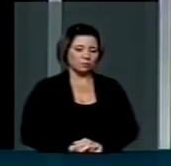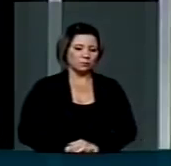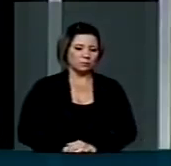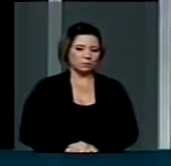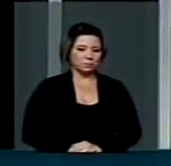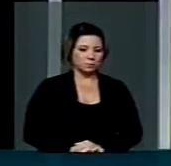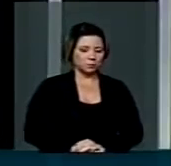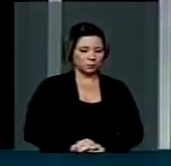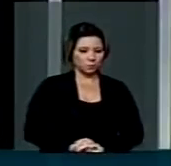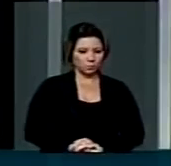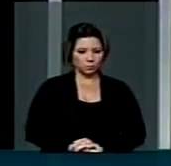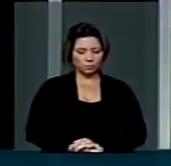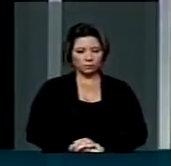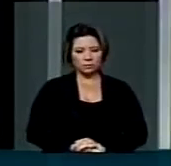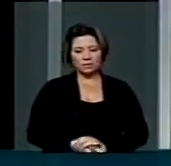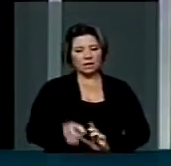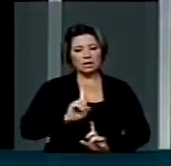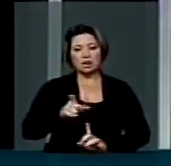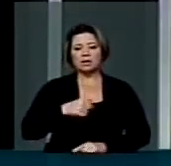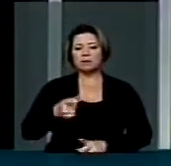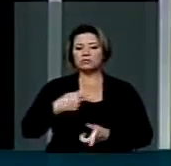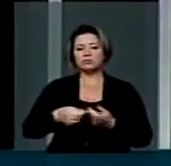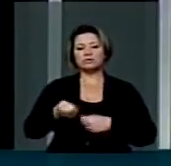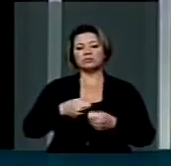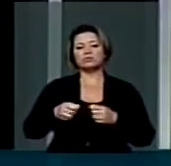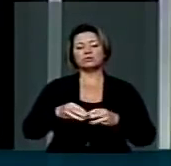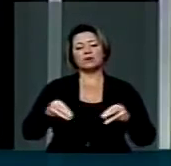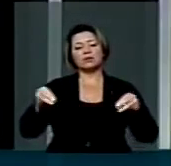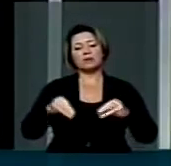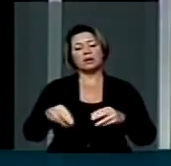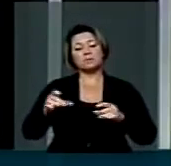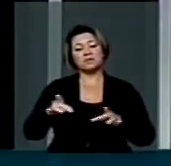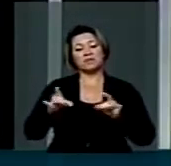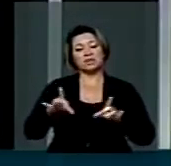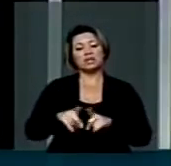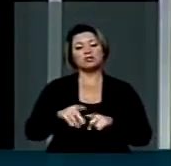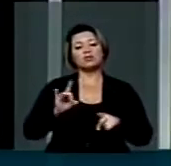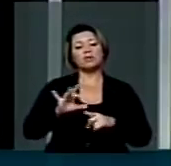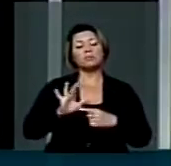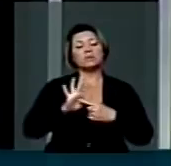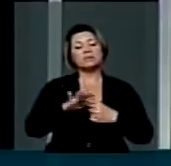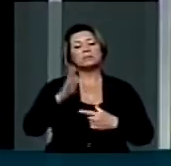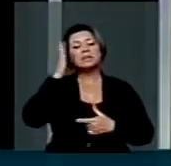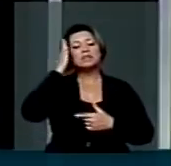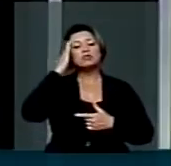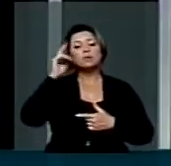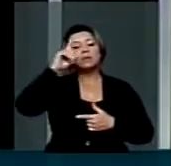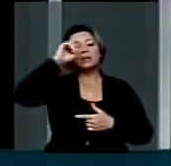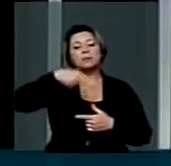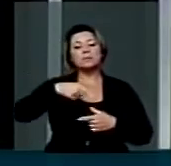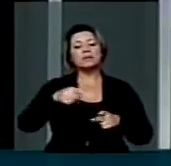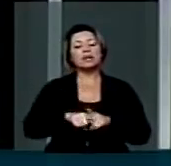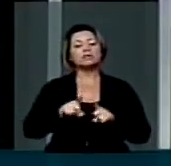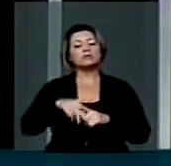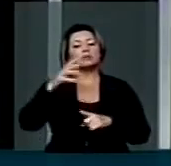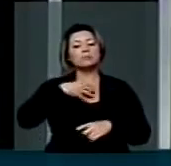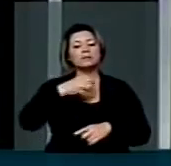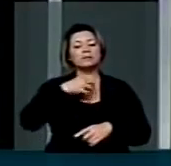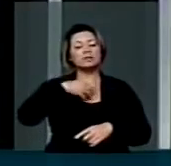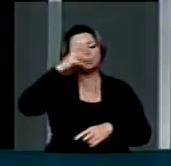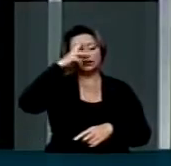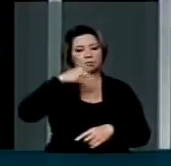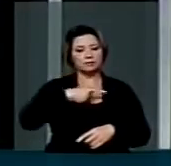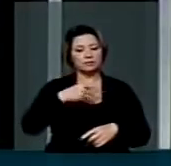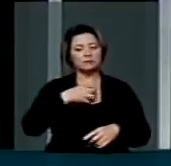Para concluir, deputado. Não serve para especular, serve para você saber quem você é. E a